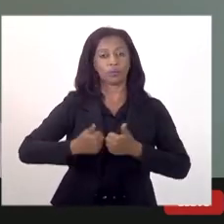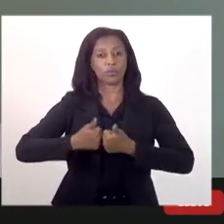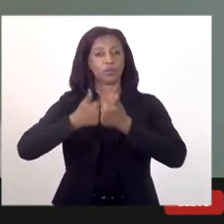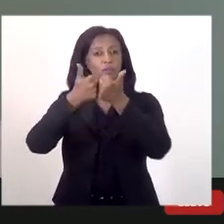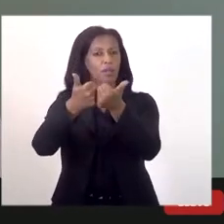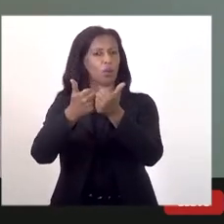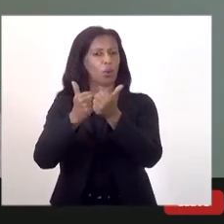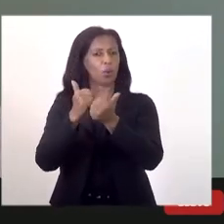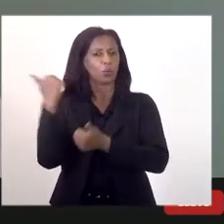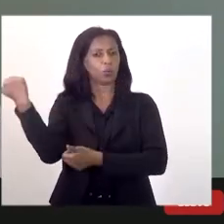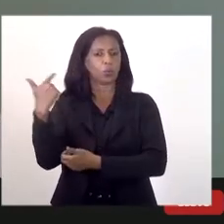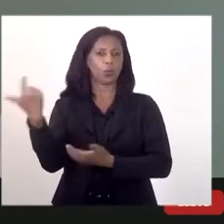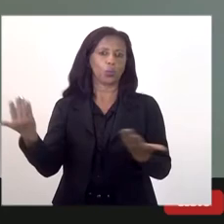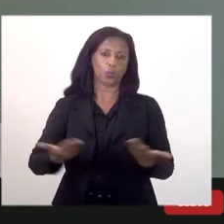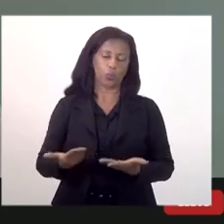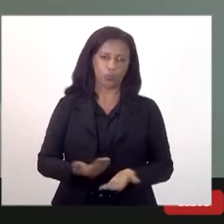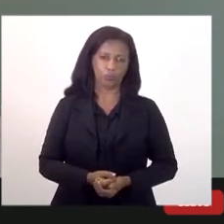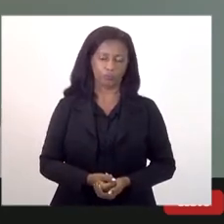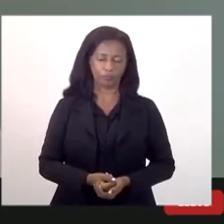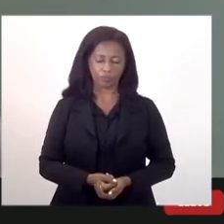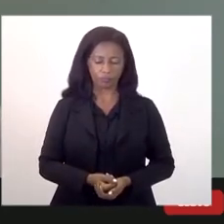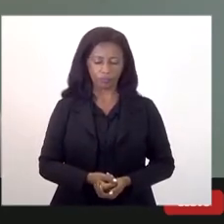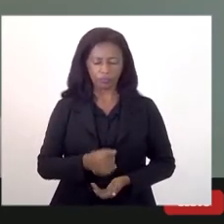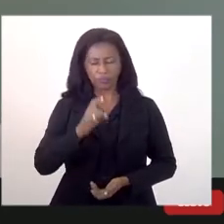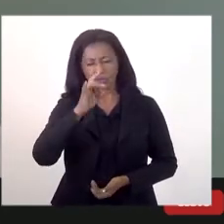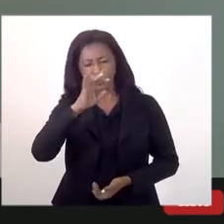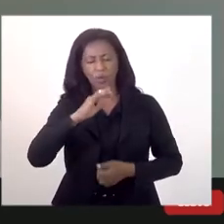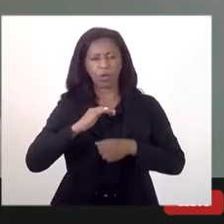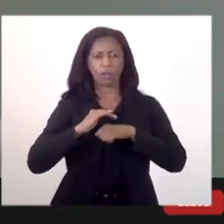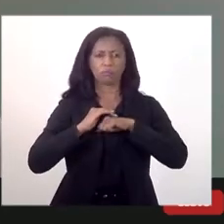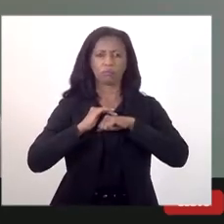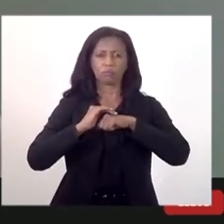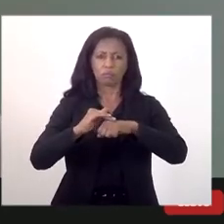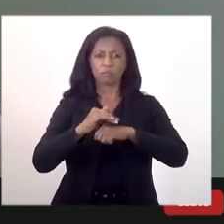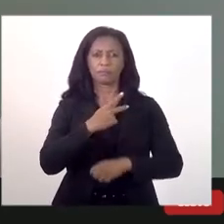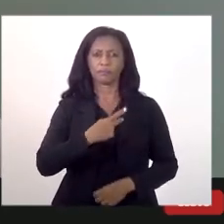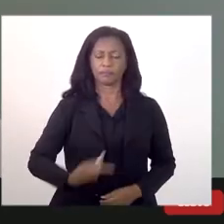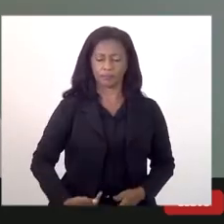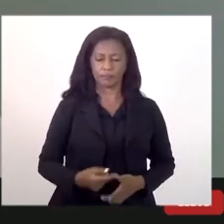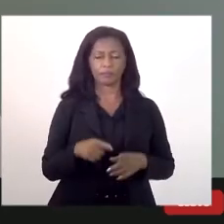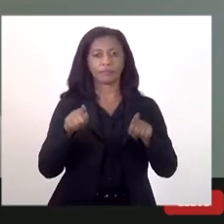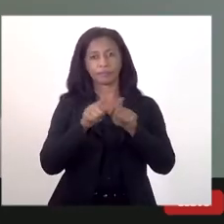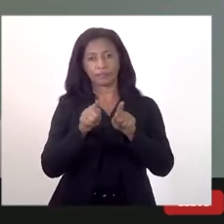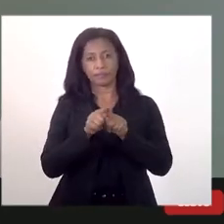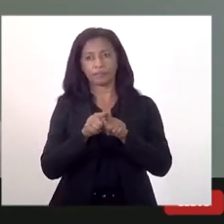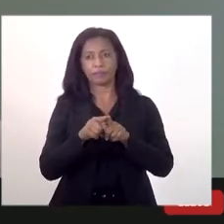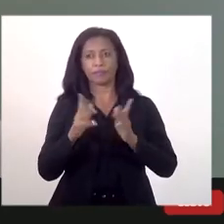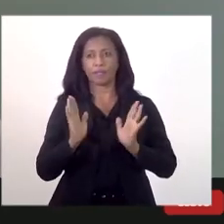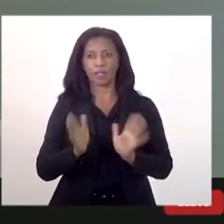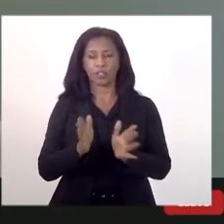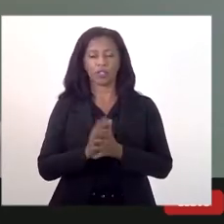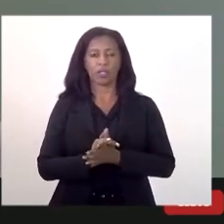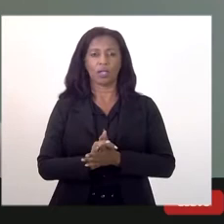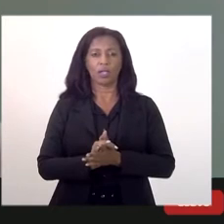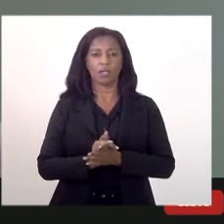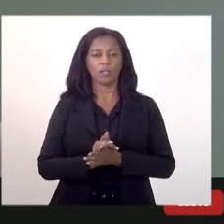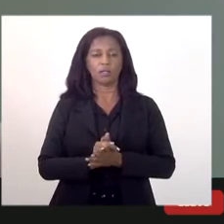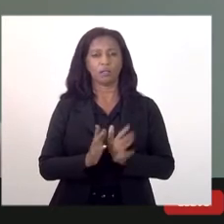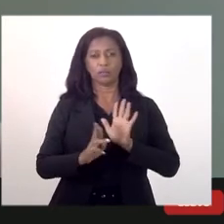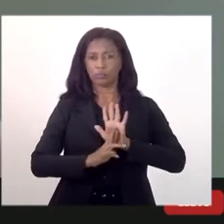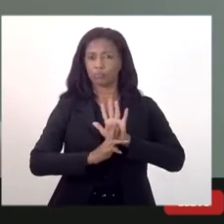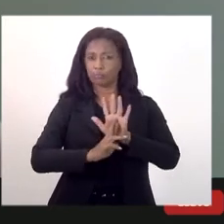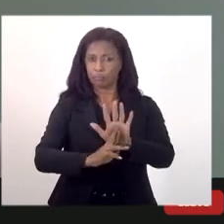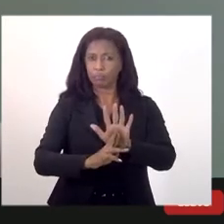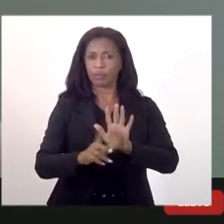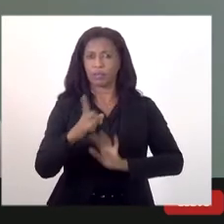temos até hoje. eu queria apenas comentar, presidente, além das entidades que temos representadas aqui